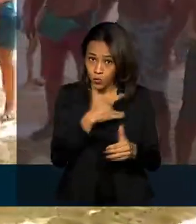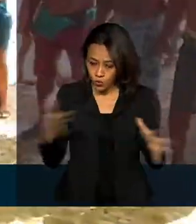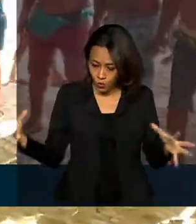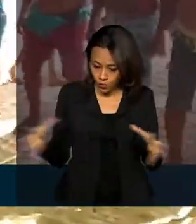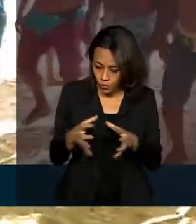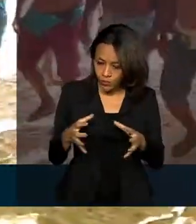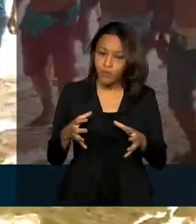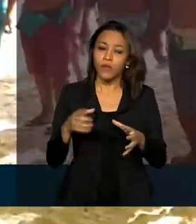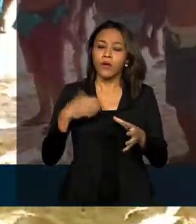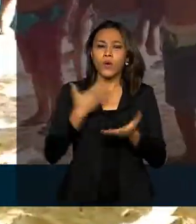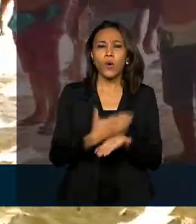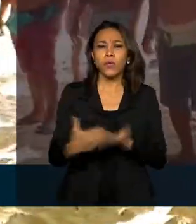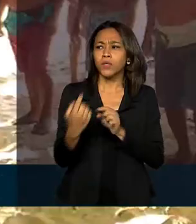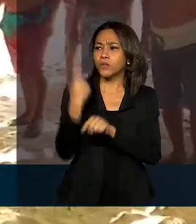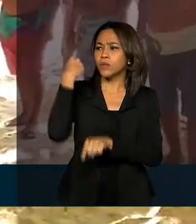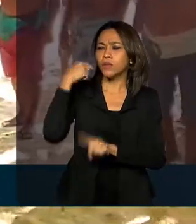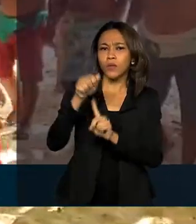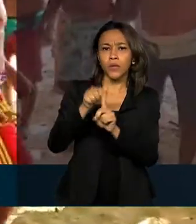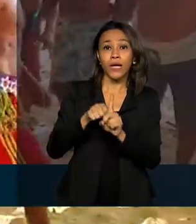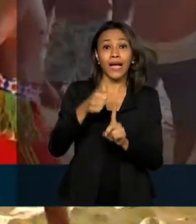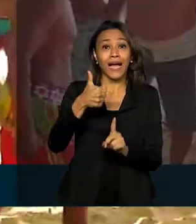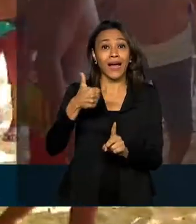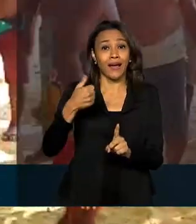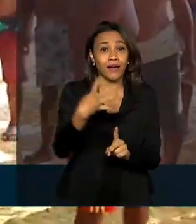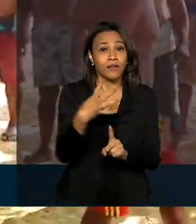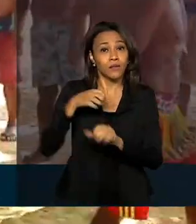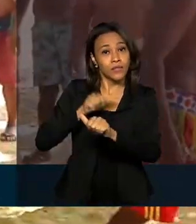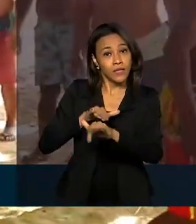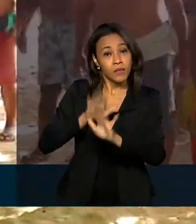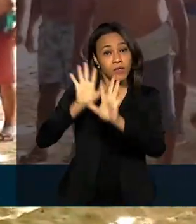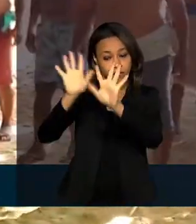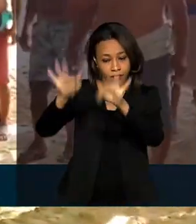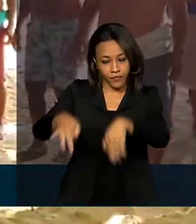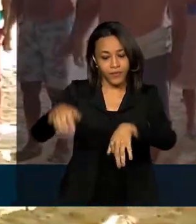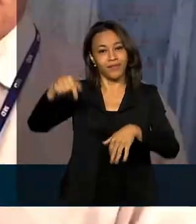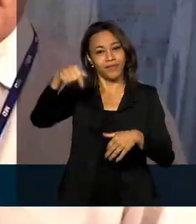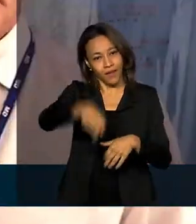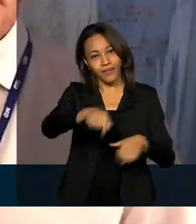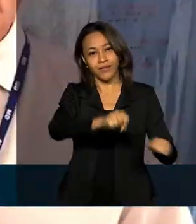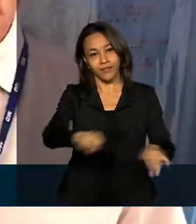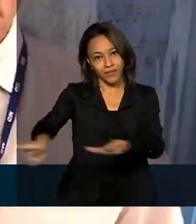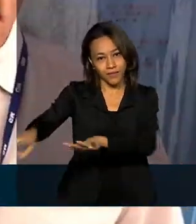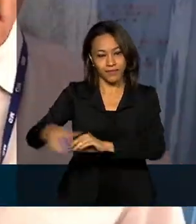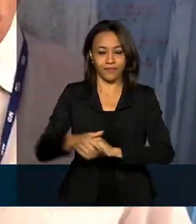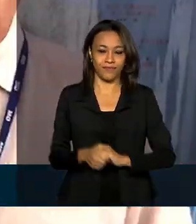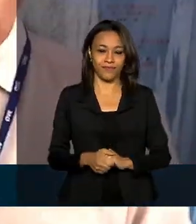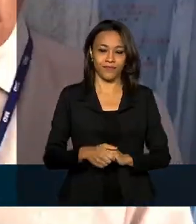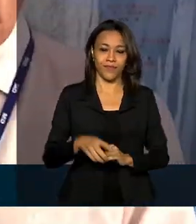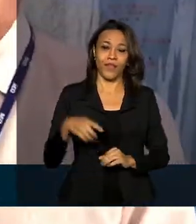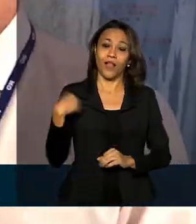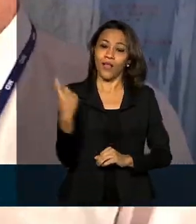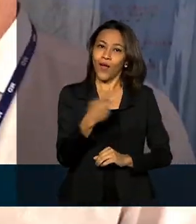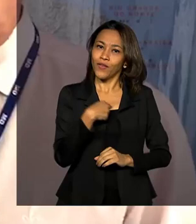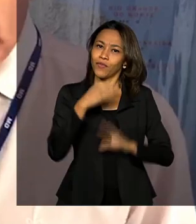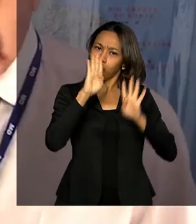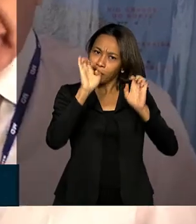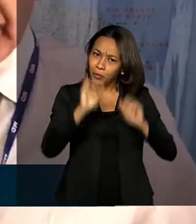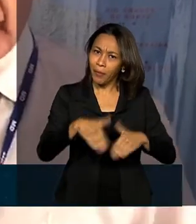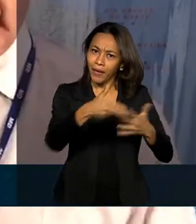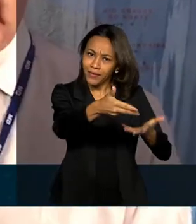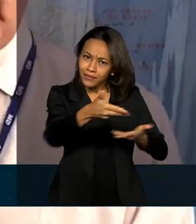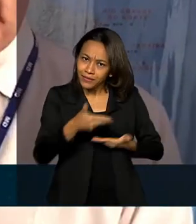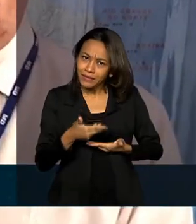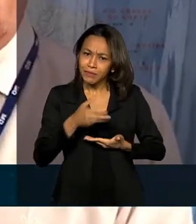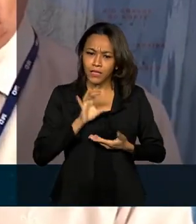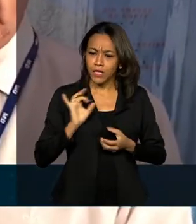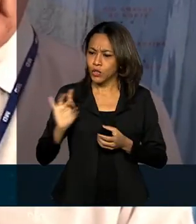teve início no dia 14 de setembro e terminou nesta semana. Fomos muito bem recepcionados em todas